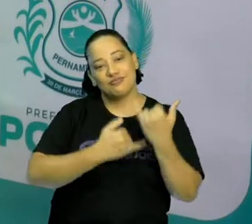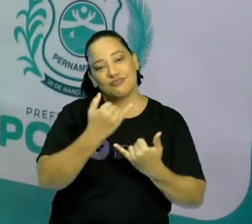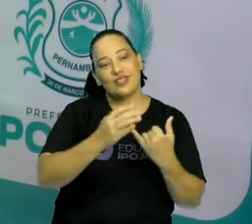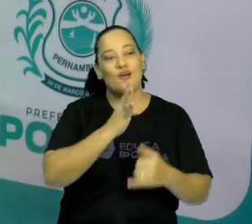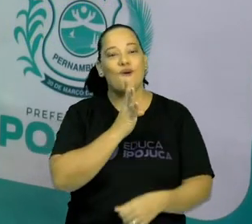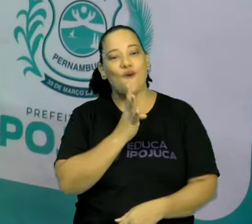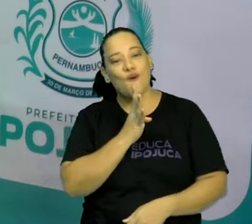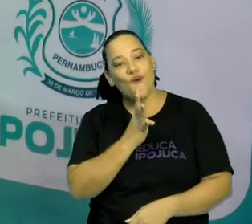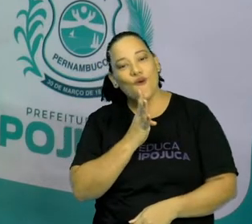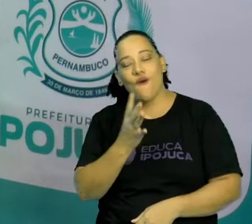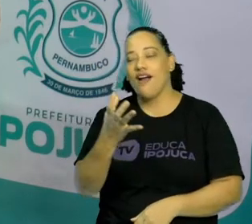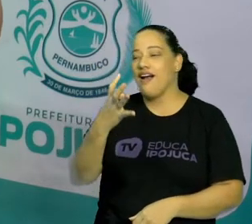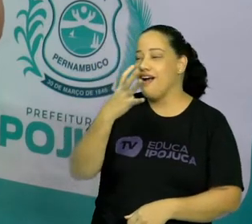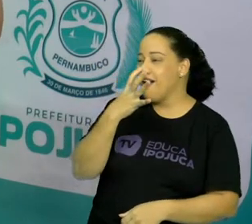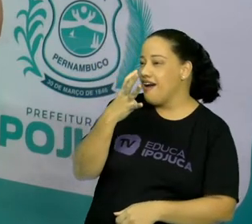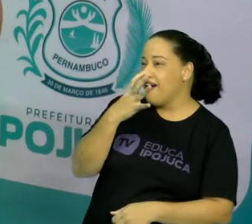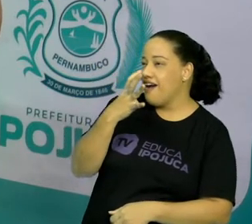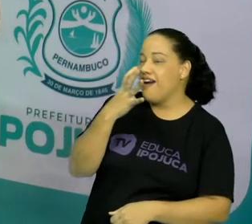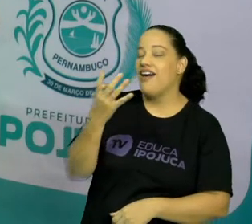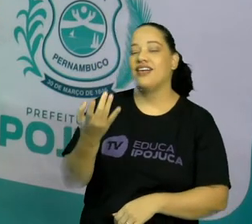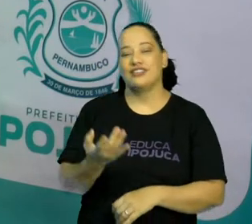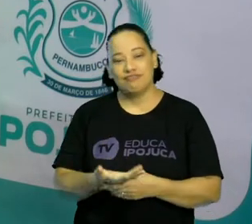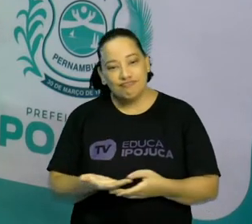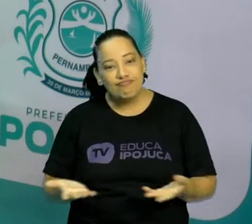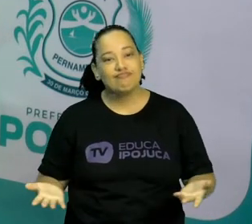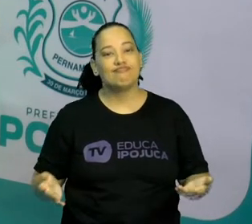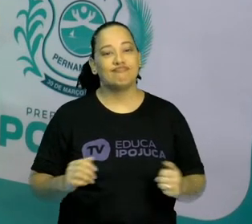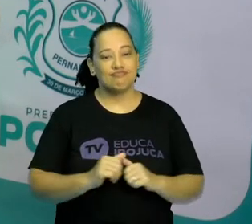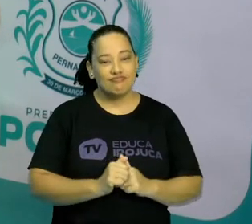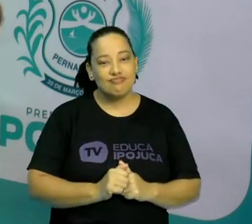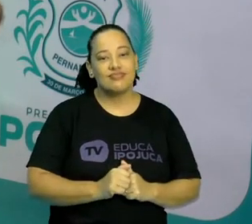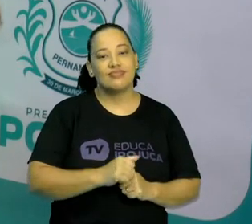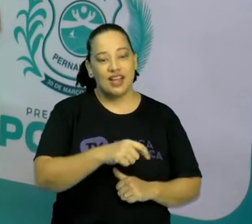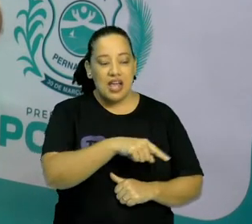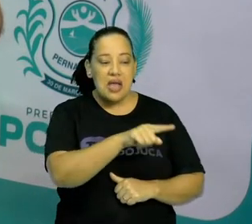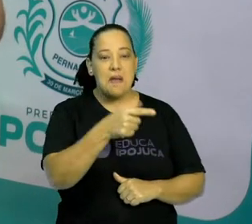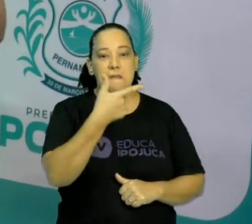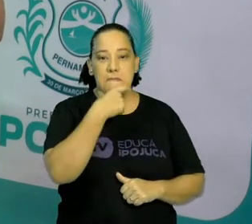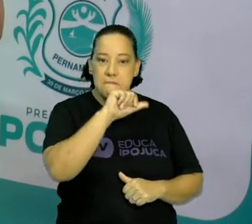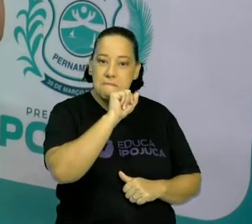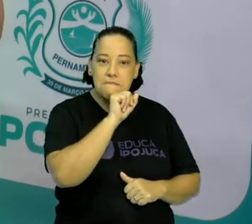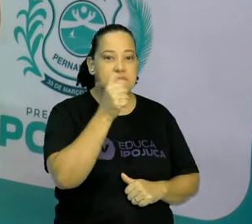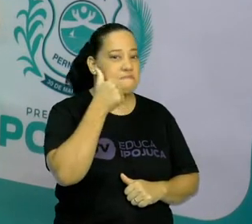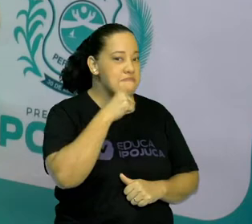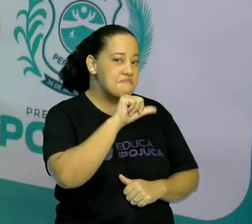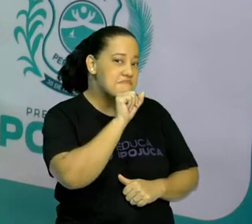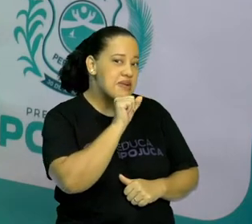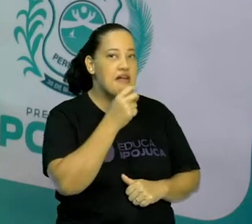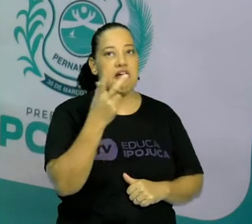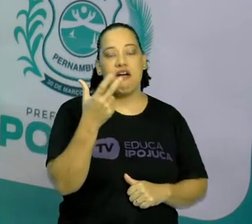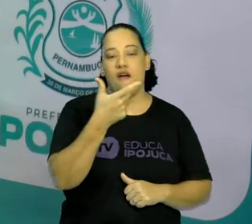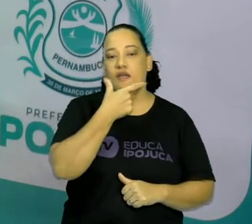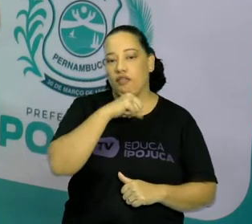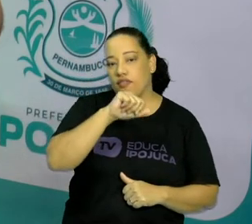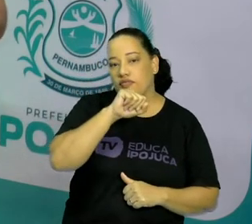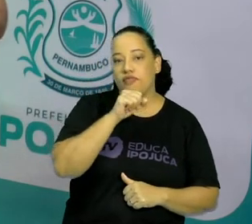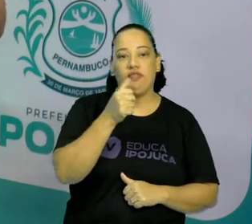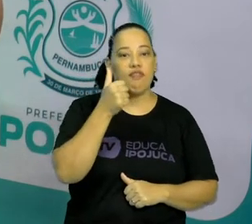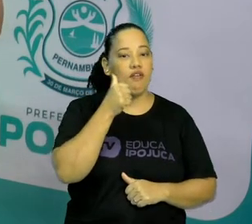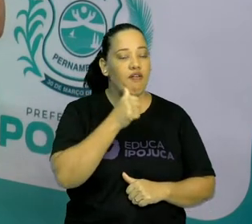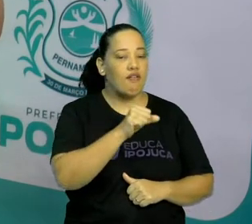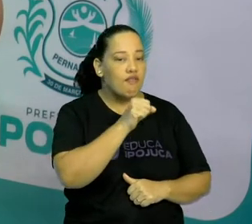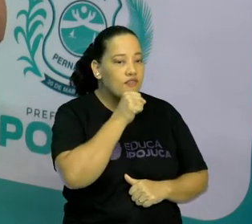crianças se encantam com as cantigas, com as quais os seus pais, né, ou seus avós, ou